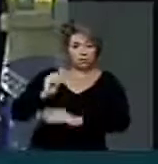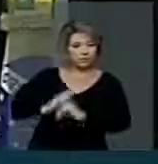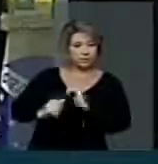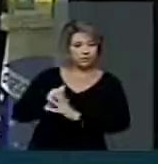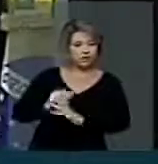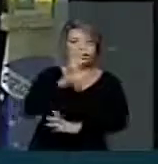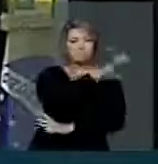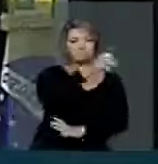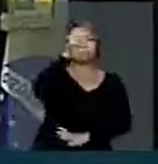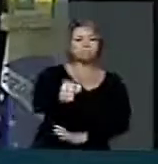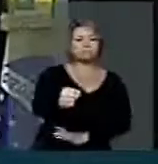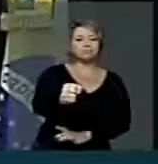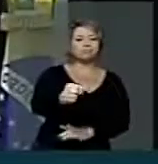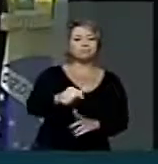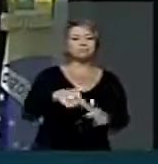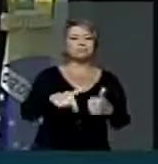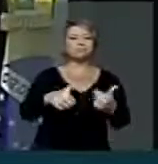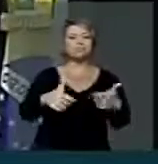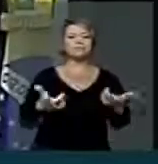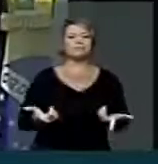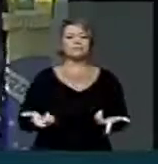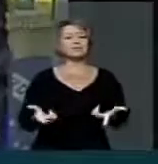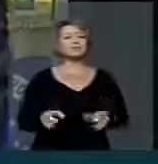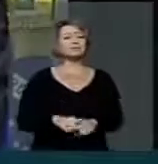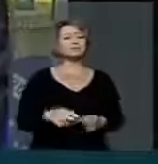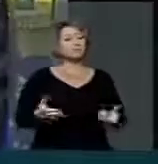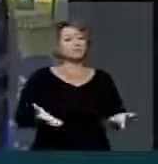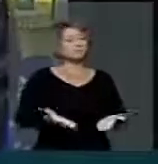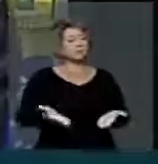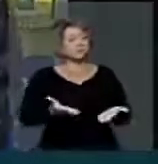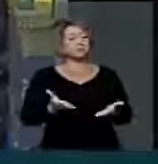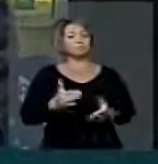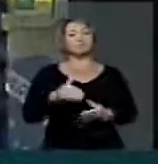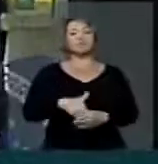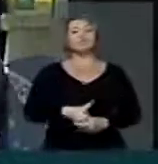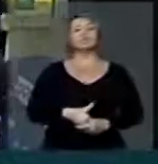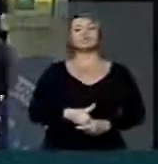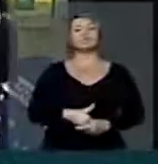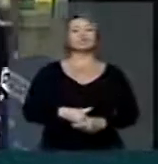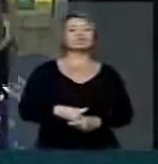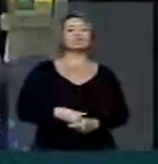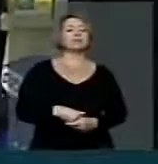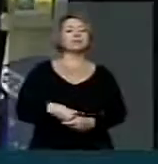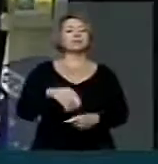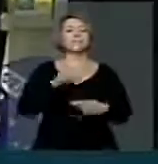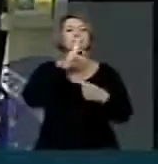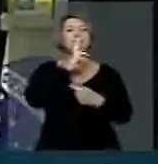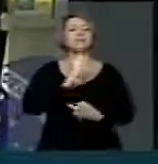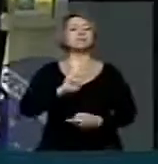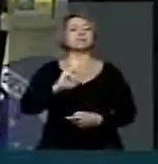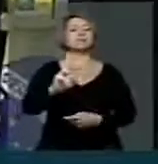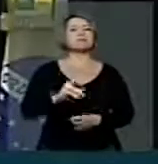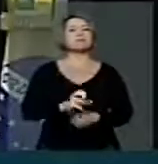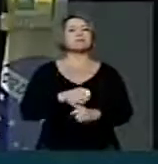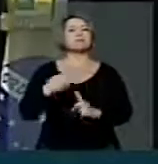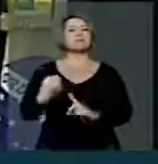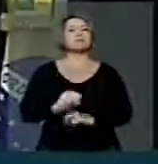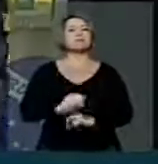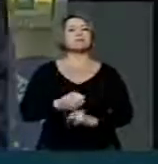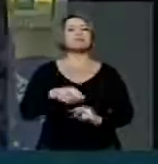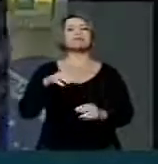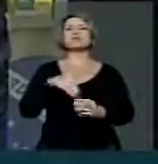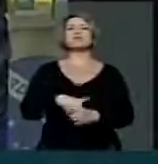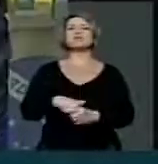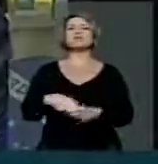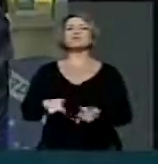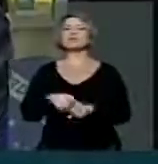esta casa que hoje quer votar, que tenha ânsia de dar uma resposta ao seu eleitor,